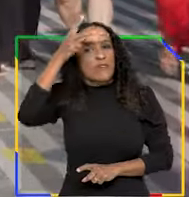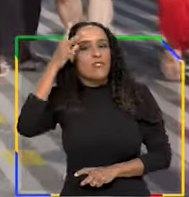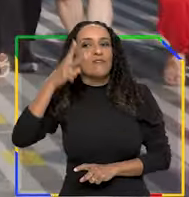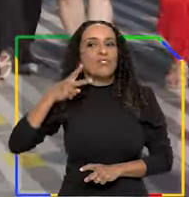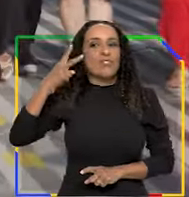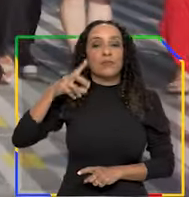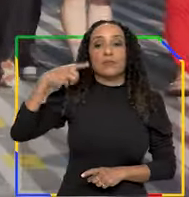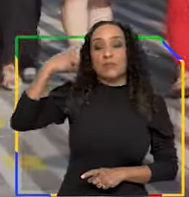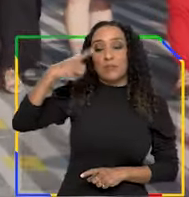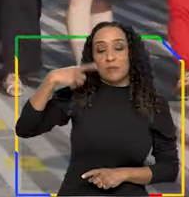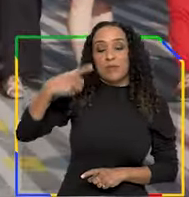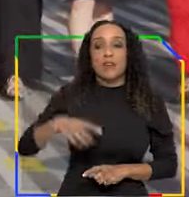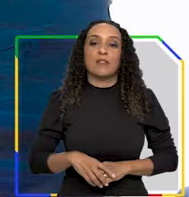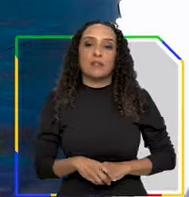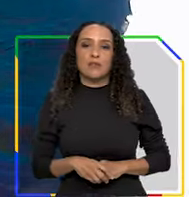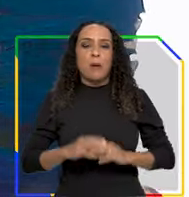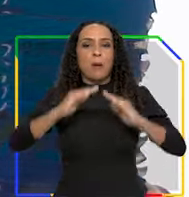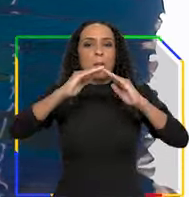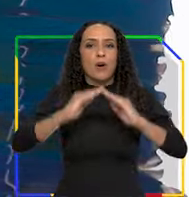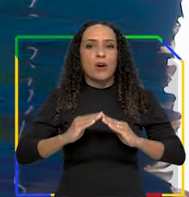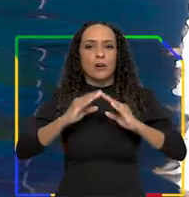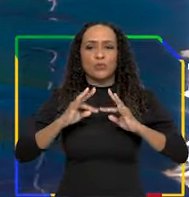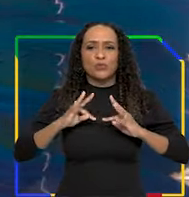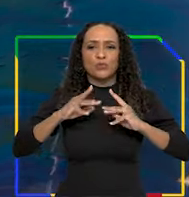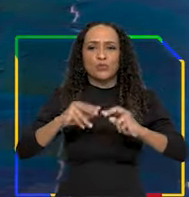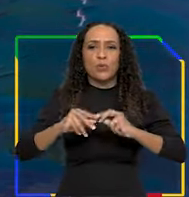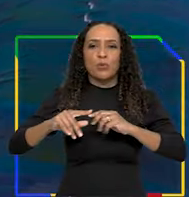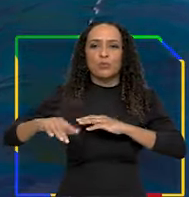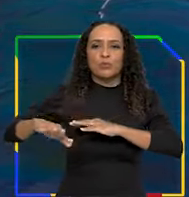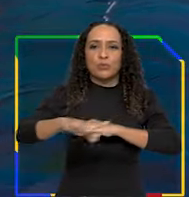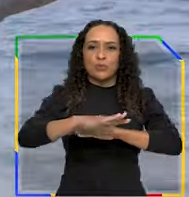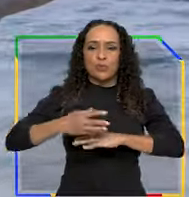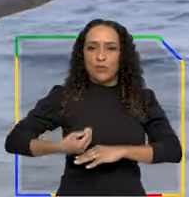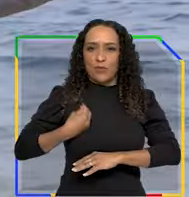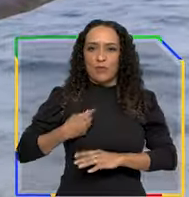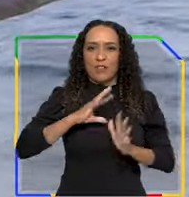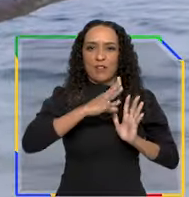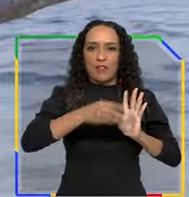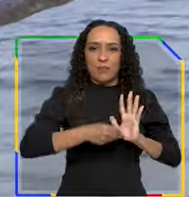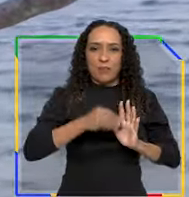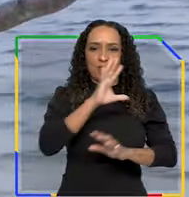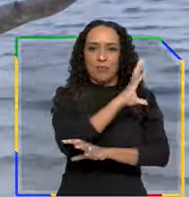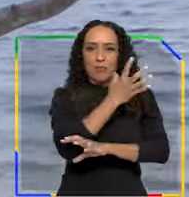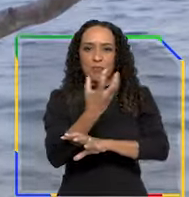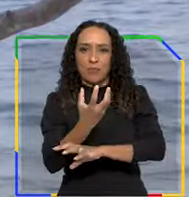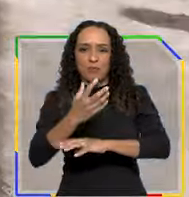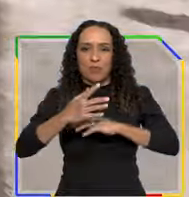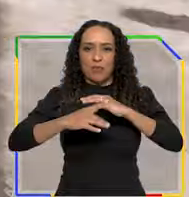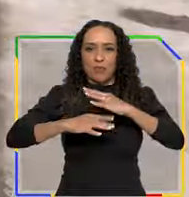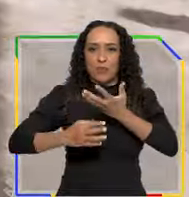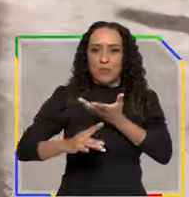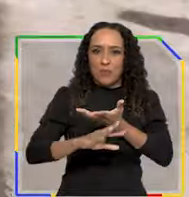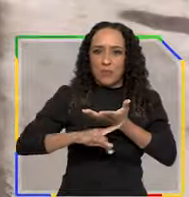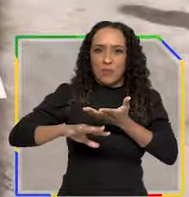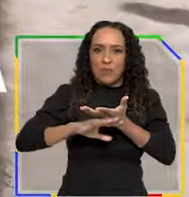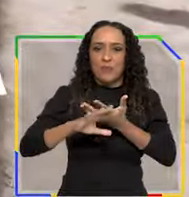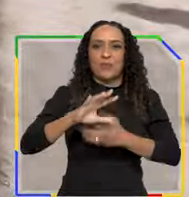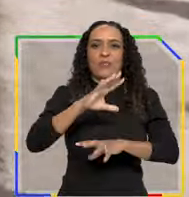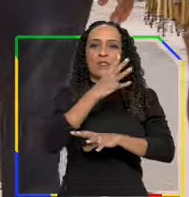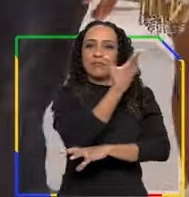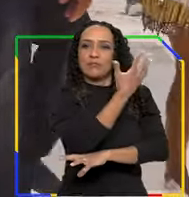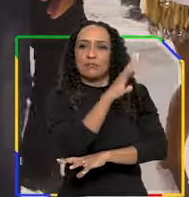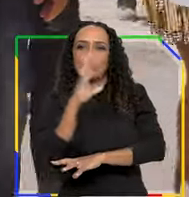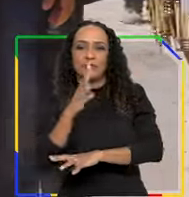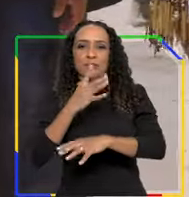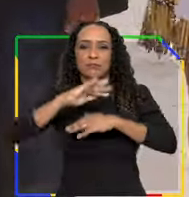prefeitos, vereadores, deputados. Habitamos todos os biomas. Amazônia, Cerrado, Pantanal, Mata